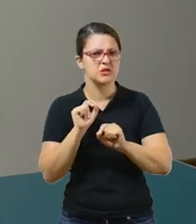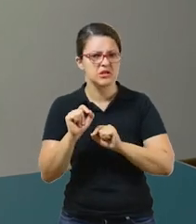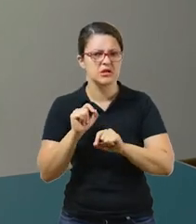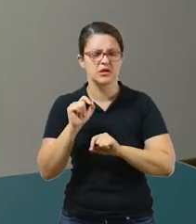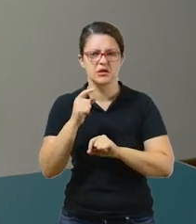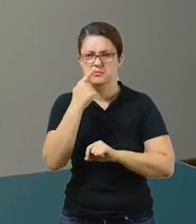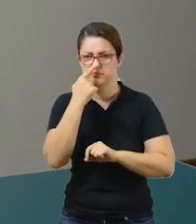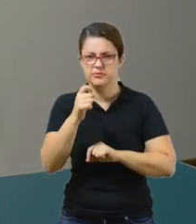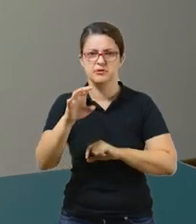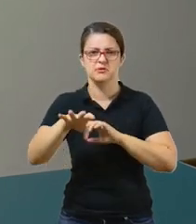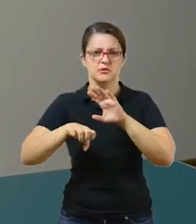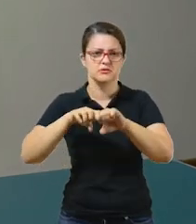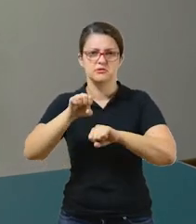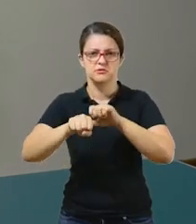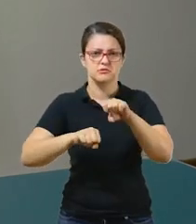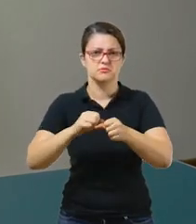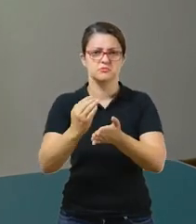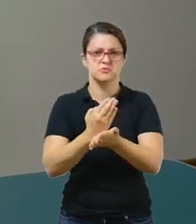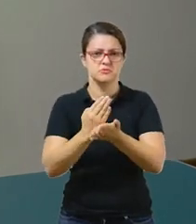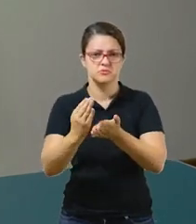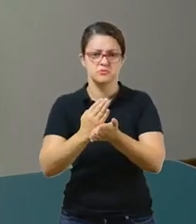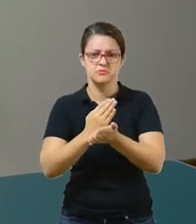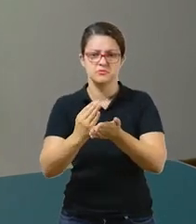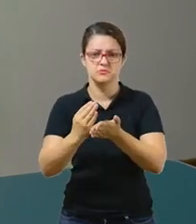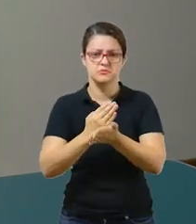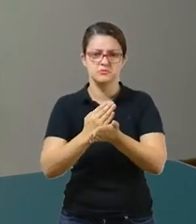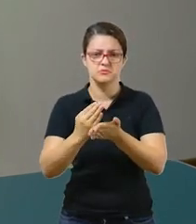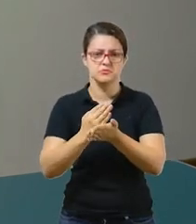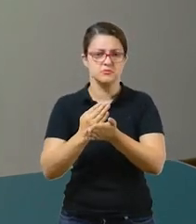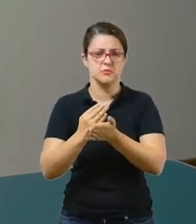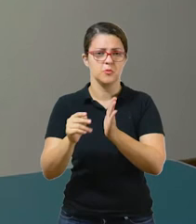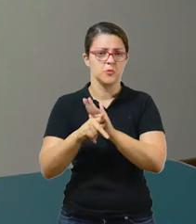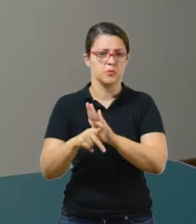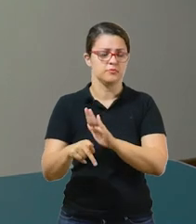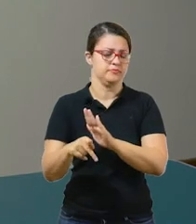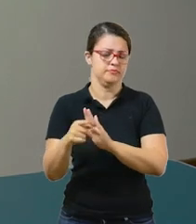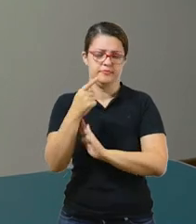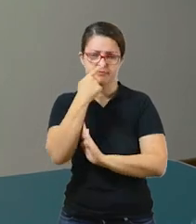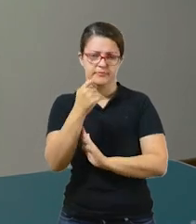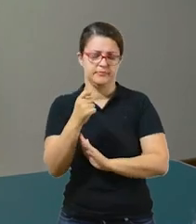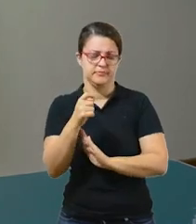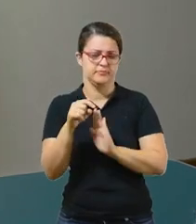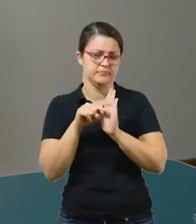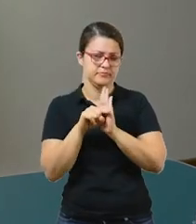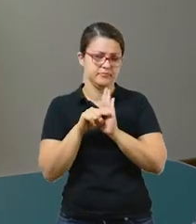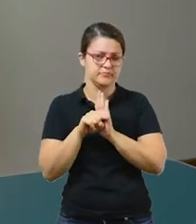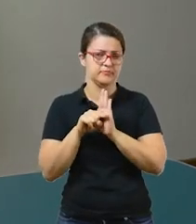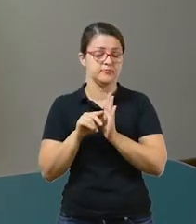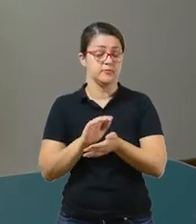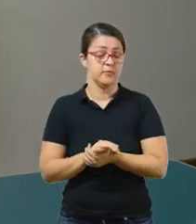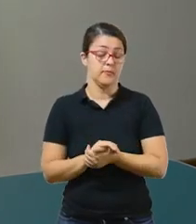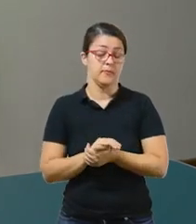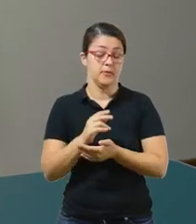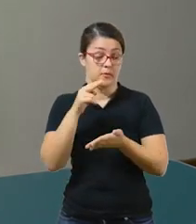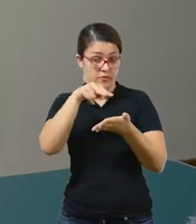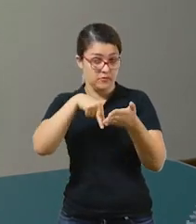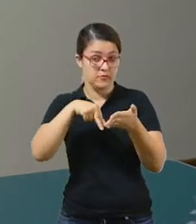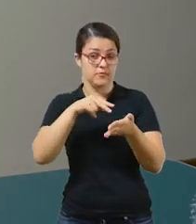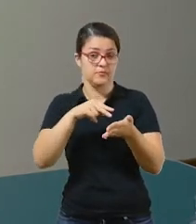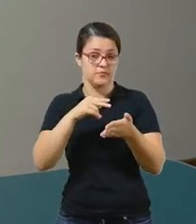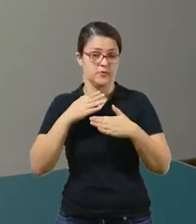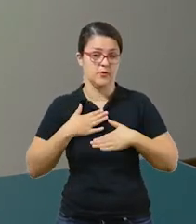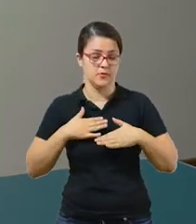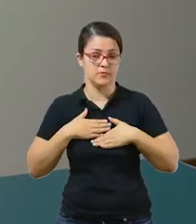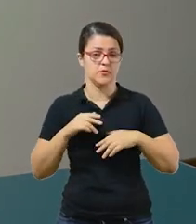seletiva de lixo? Lá terá um texto explicativo onde vocês poderão analisar com calma sobre isso. Mas de forma geral, a coleta